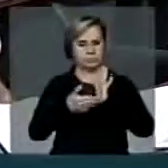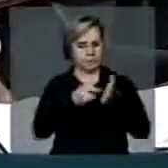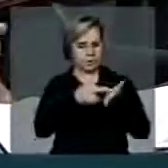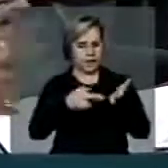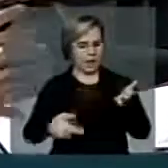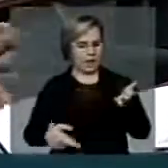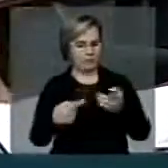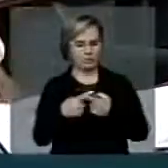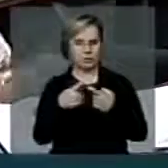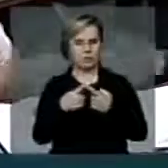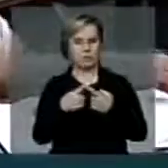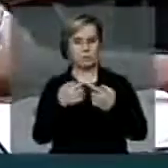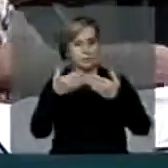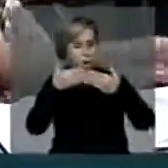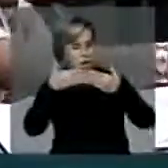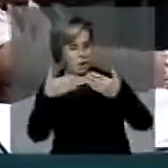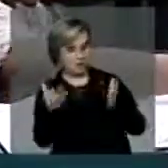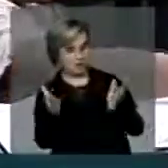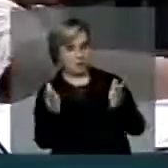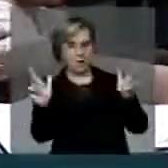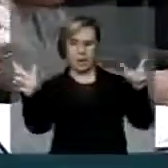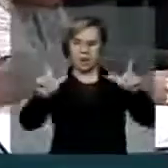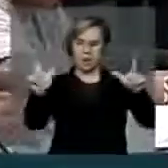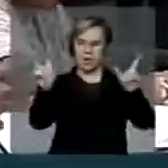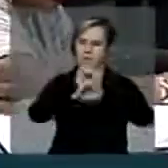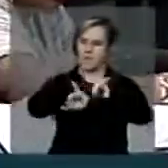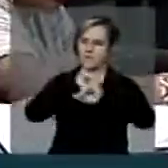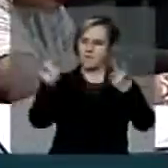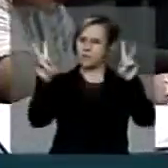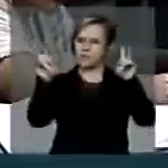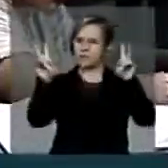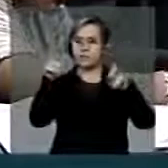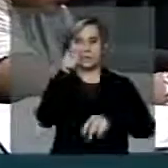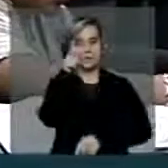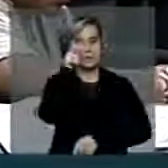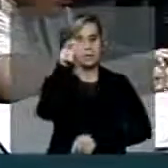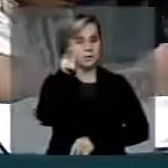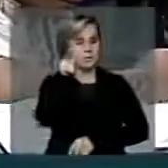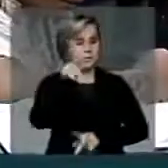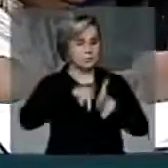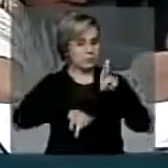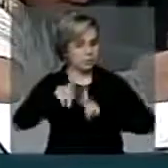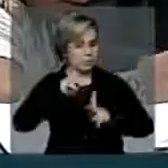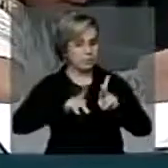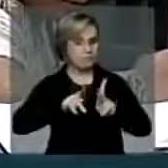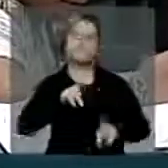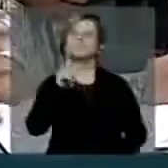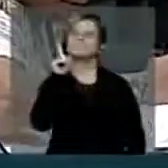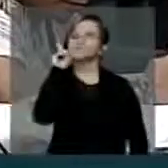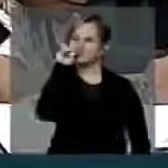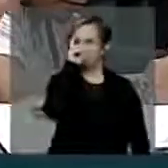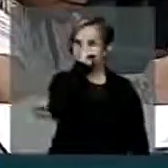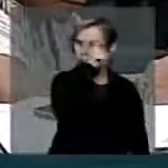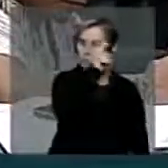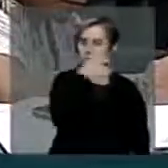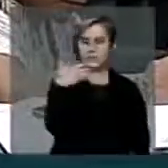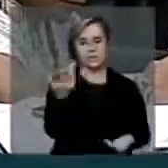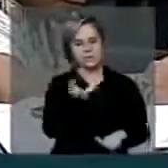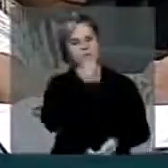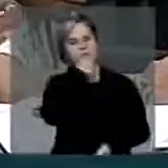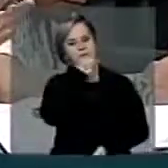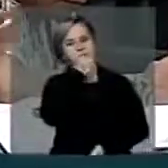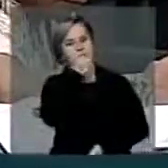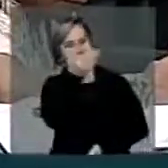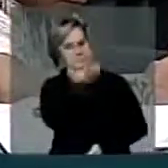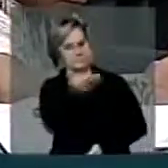que abrir espaço na grande mídia sobre o assunto que interessa ao povo é difícil, e o jornalista